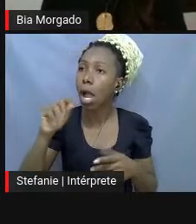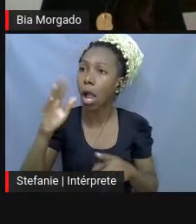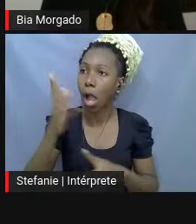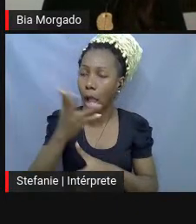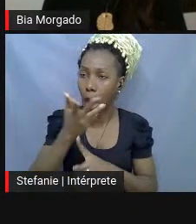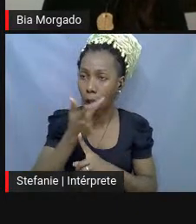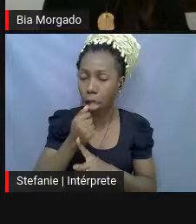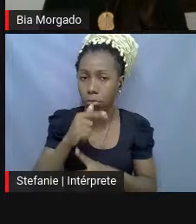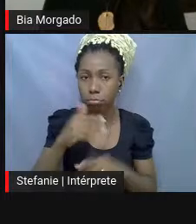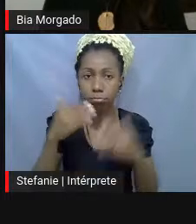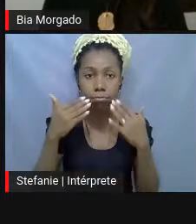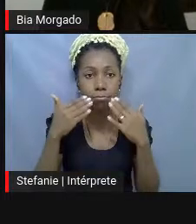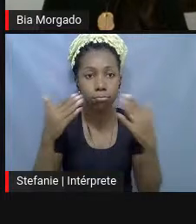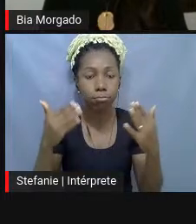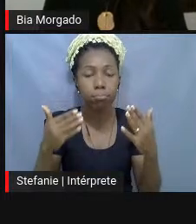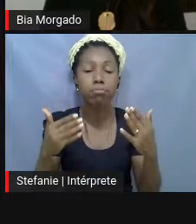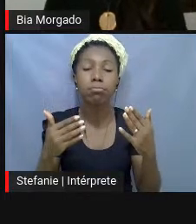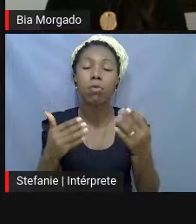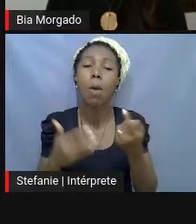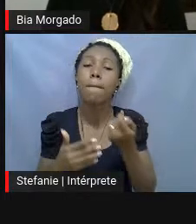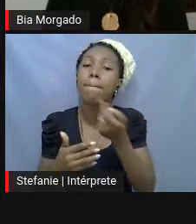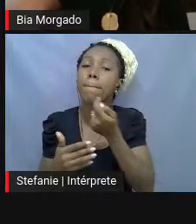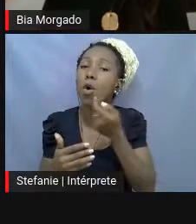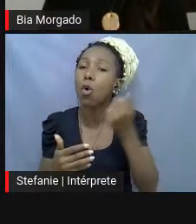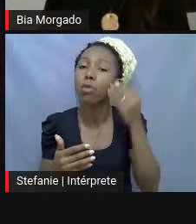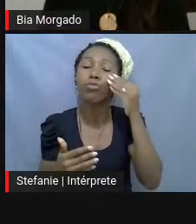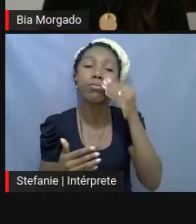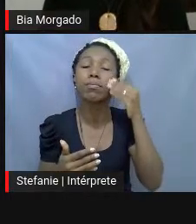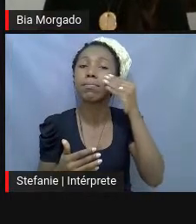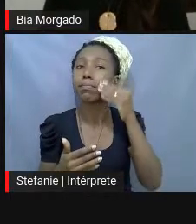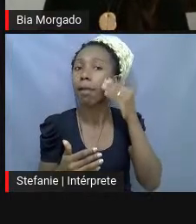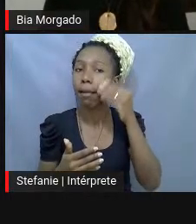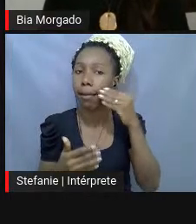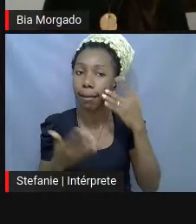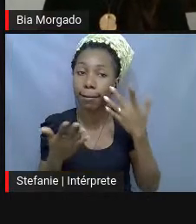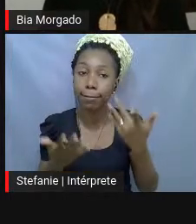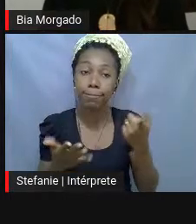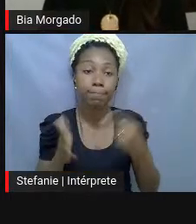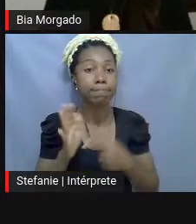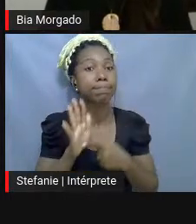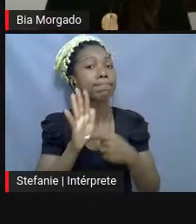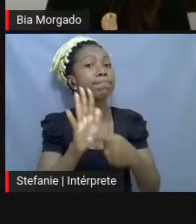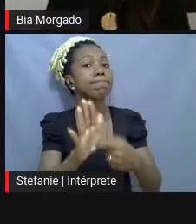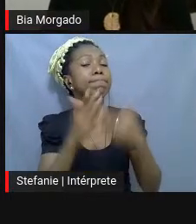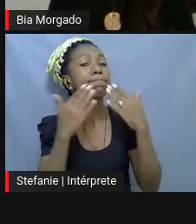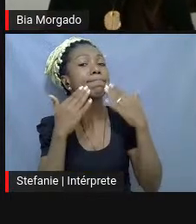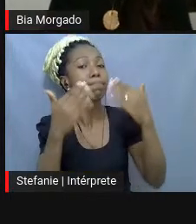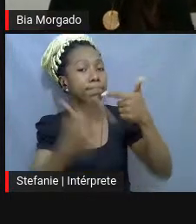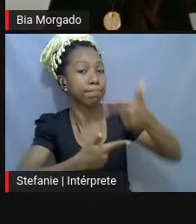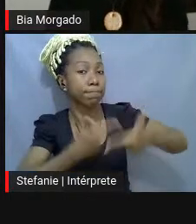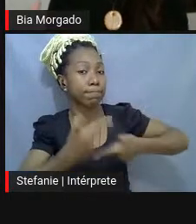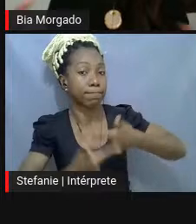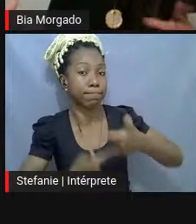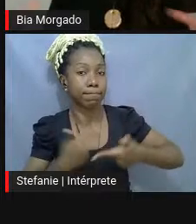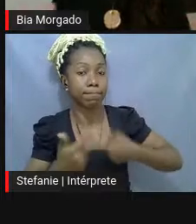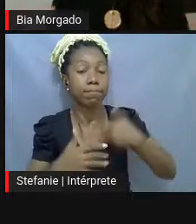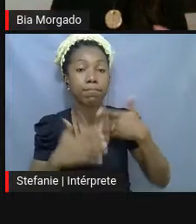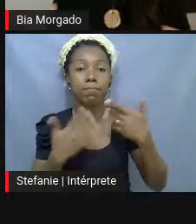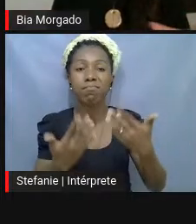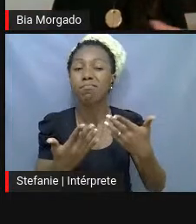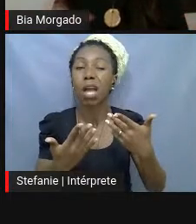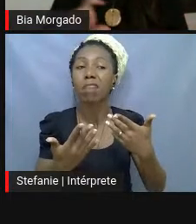à prova, foram poucas as experiências dele em vida, em que ele realmente apresentou publicamente os trabalhos, que as coisas não